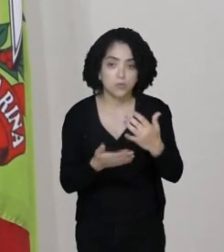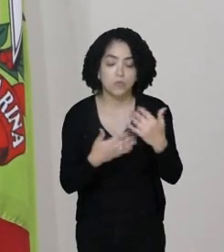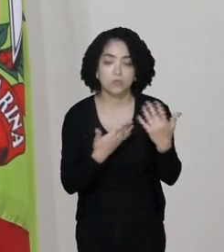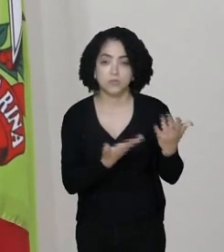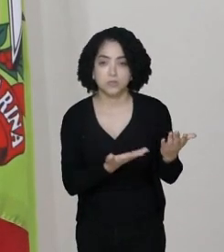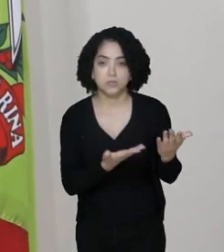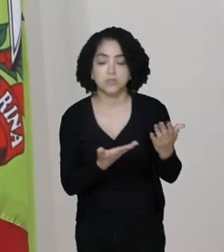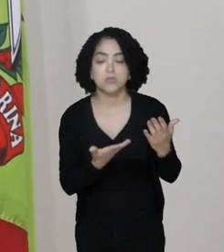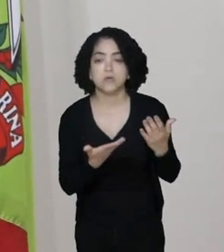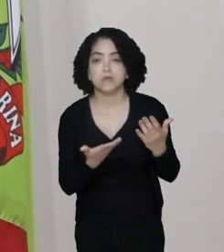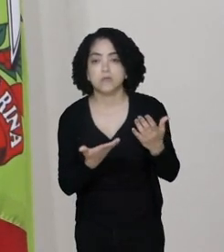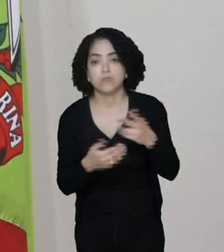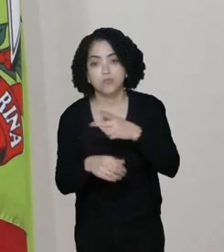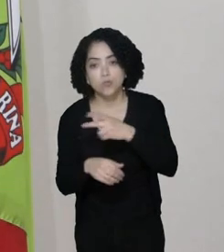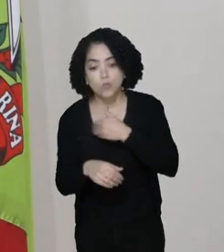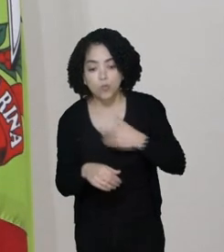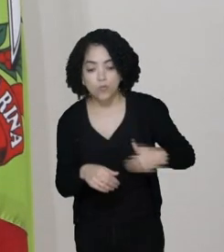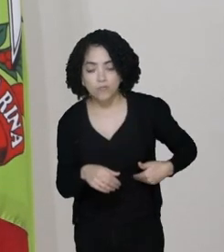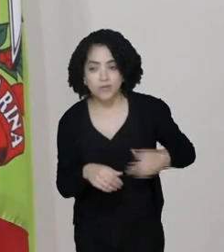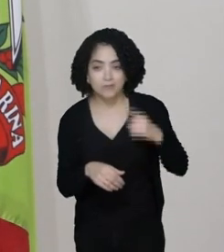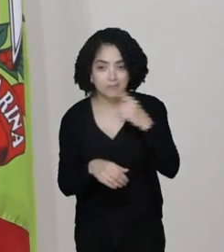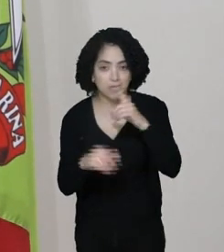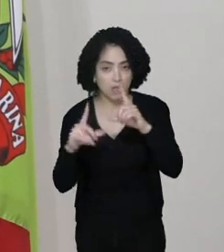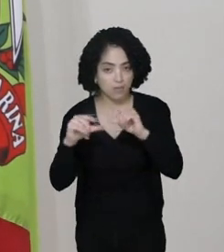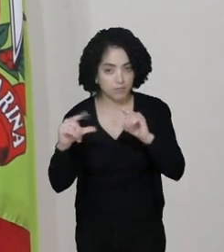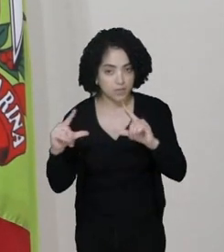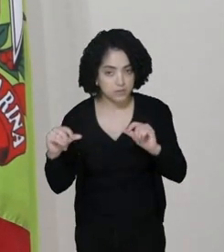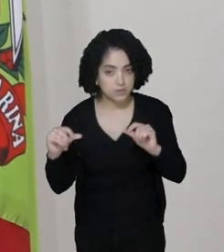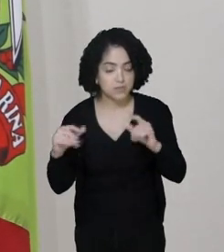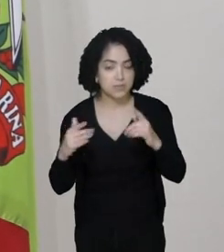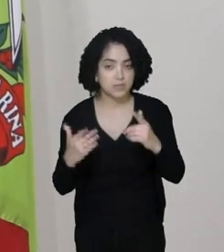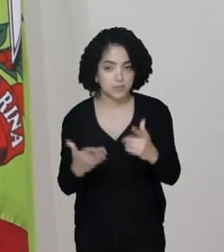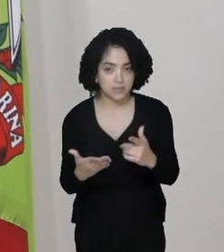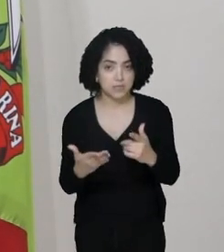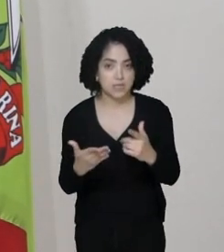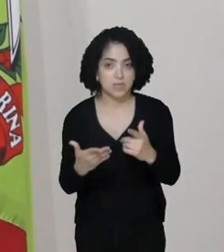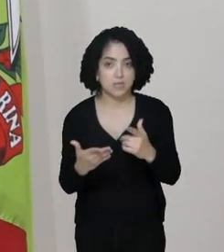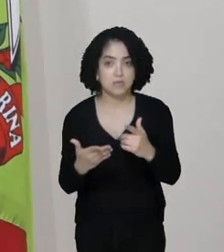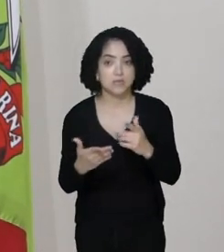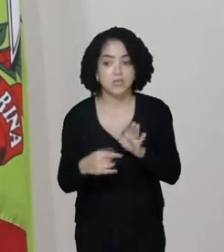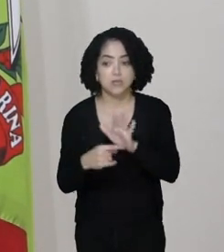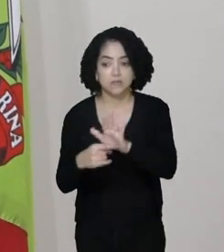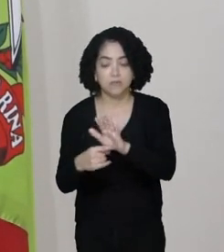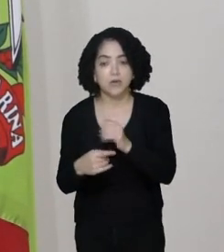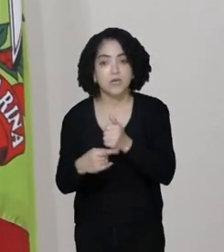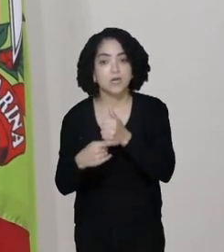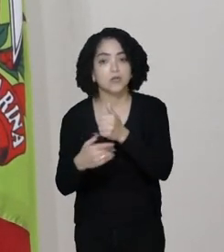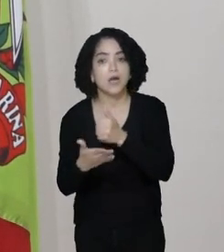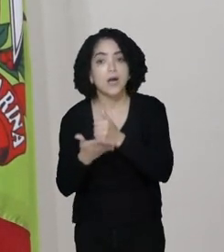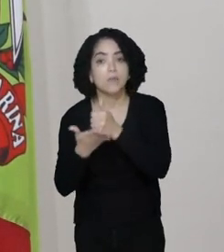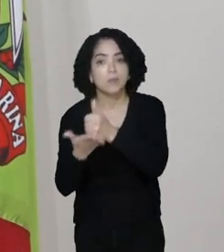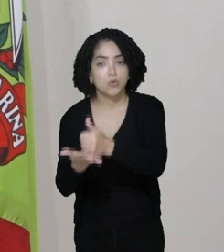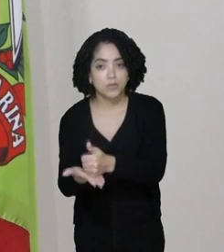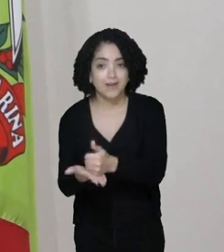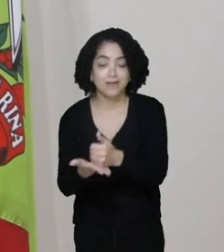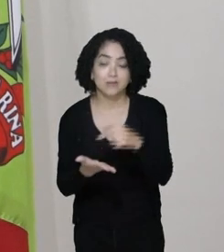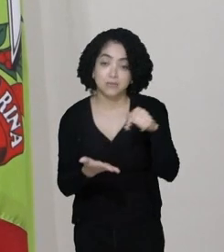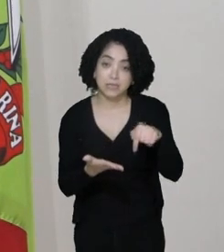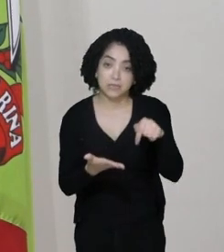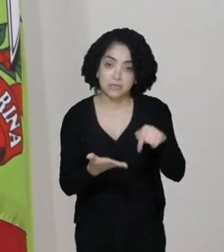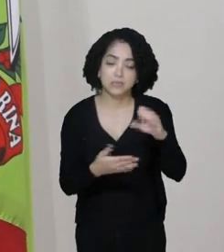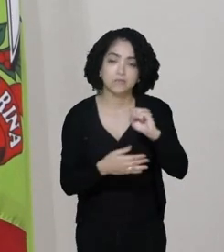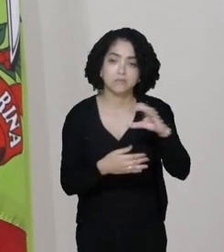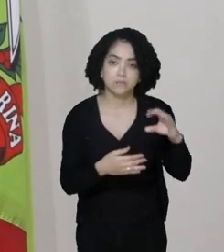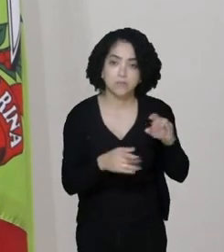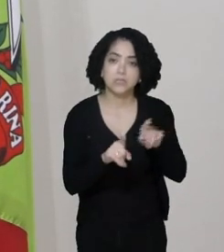Um governo que, lá em Brasília, vai fazer o bem para o Brasil e um governo que, aqui em Santa Catarina, também vai fazer